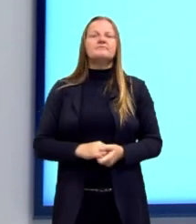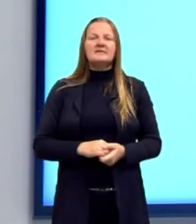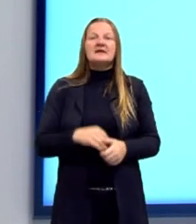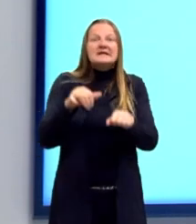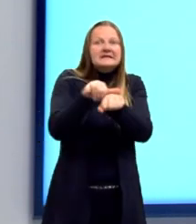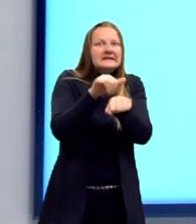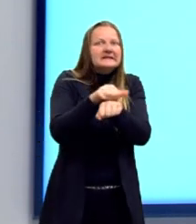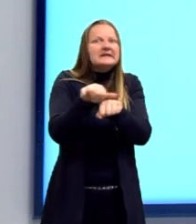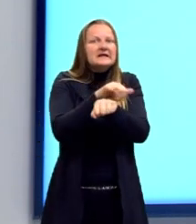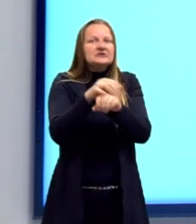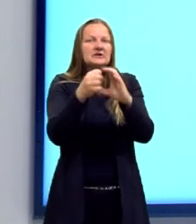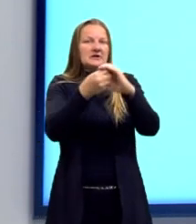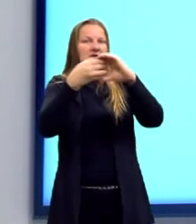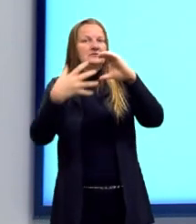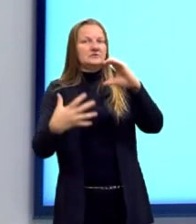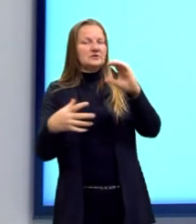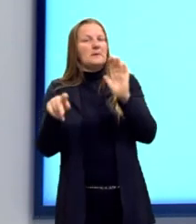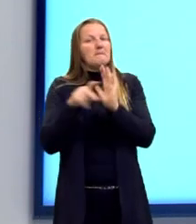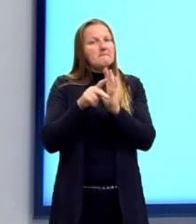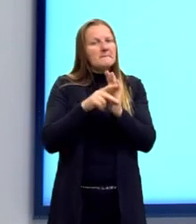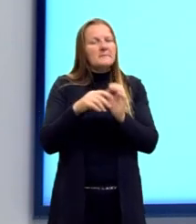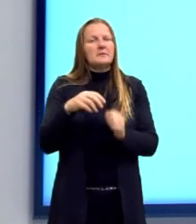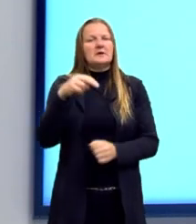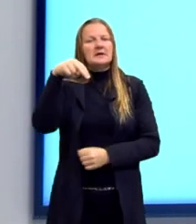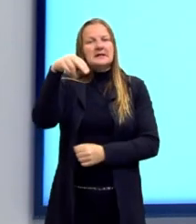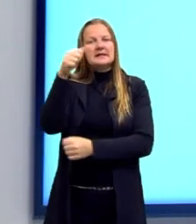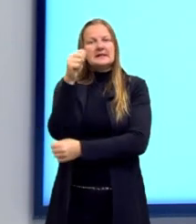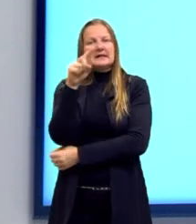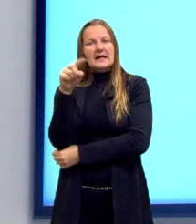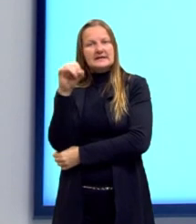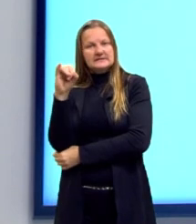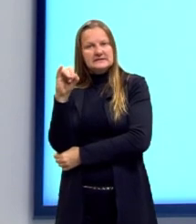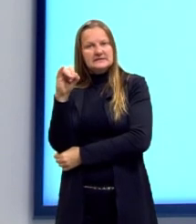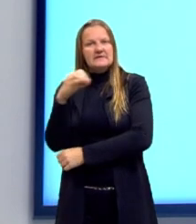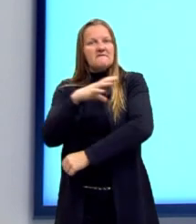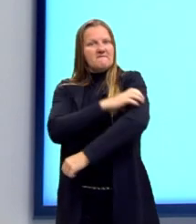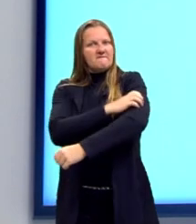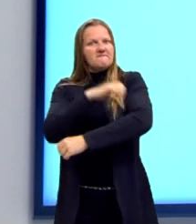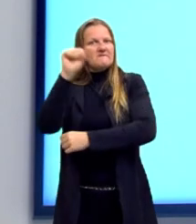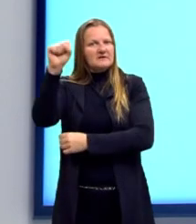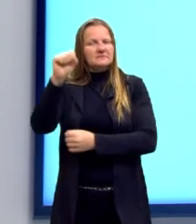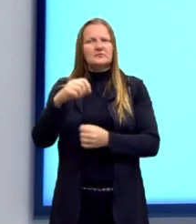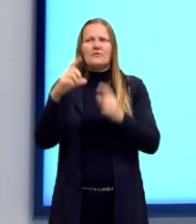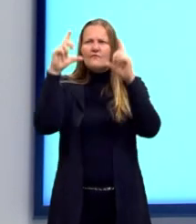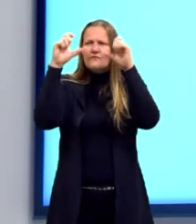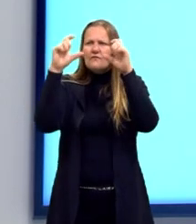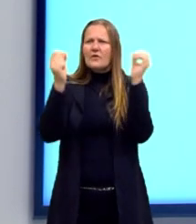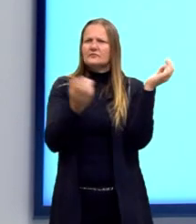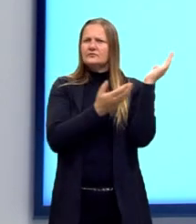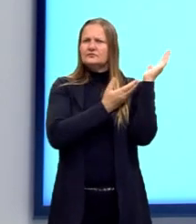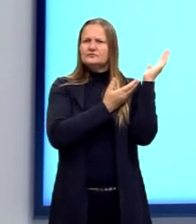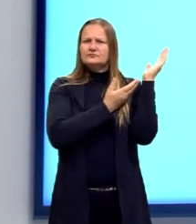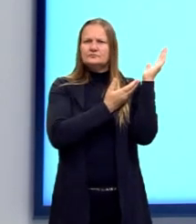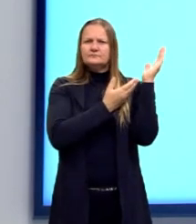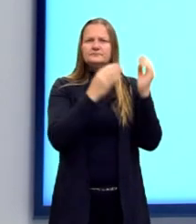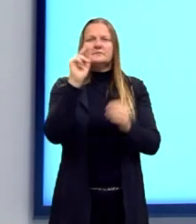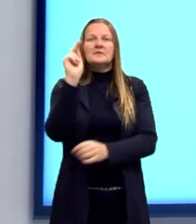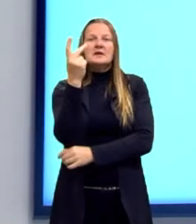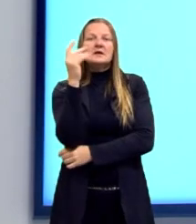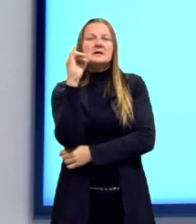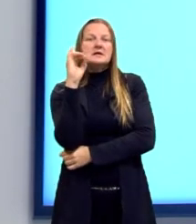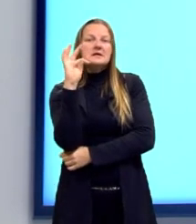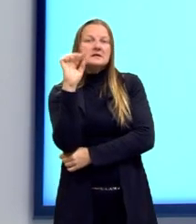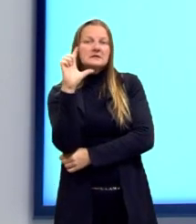são algumas das características principais do nazifascismo. Aqui a gente tem uma imagem preto e branco de Hitler, né, aqui à minha